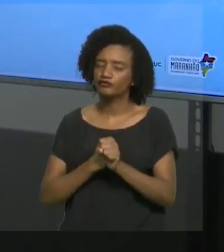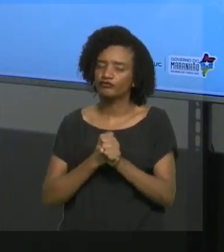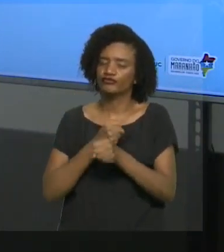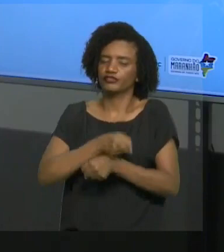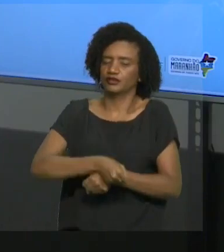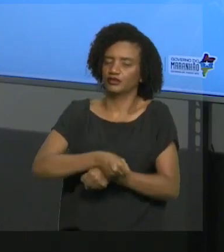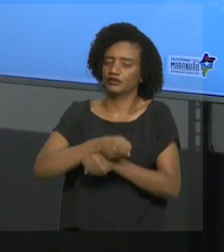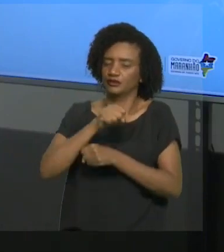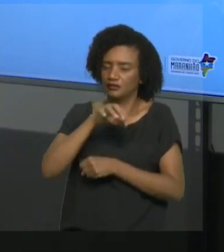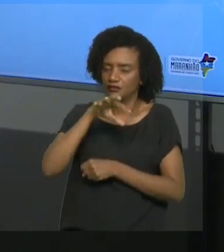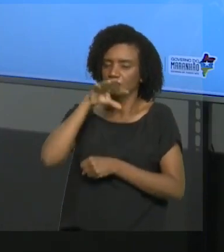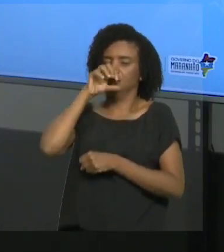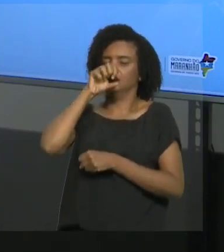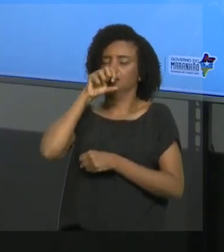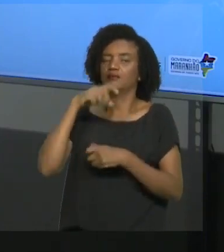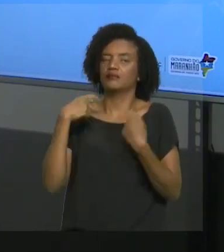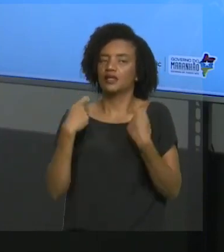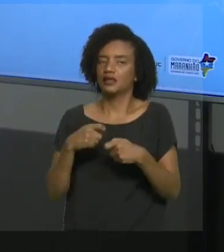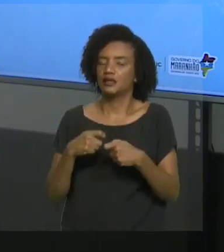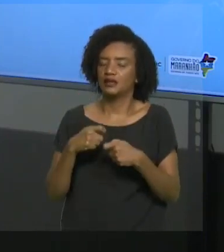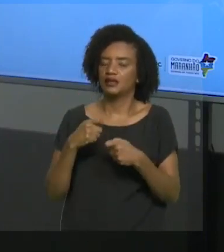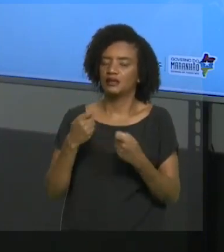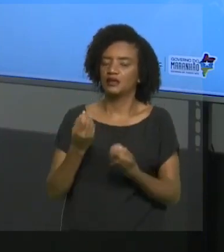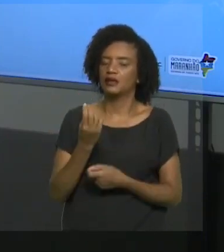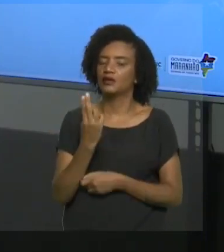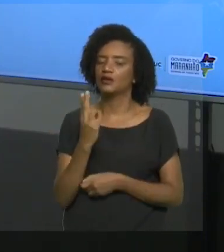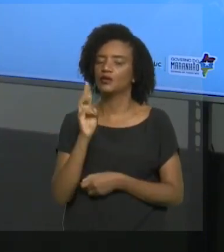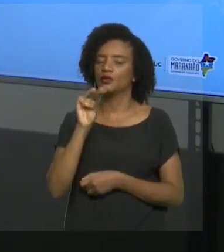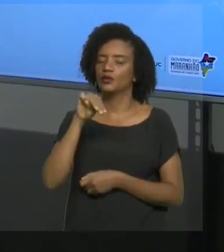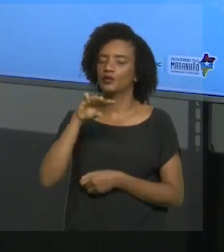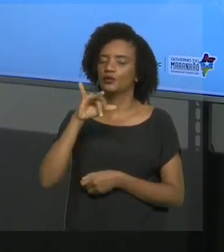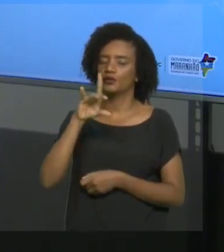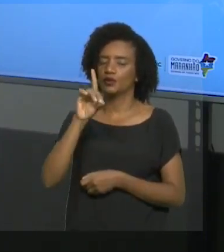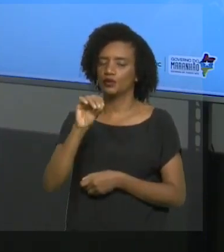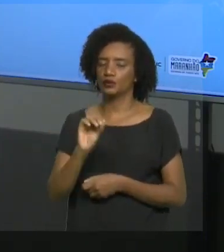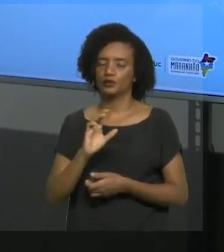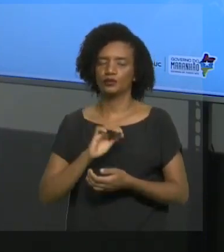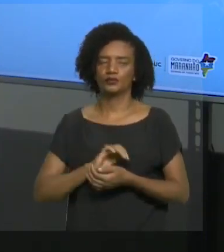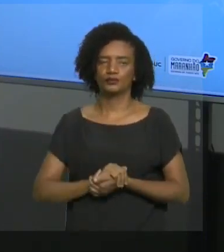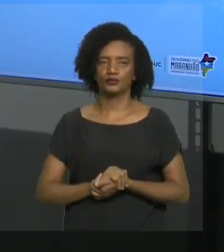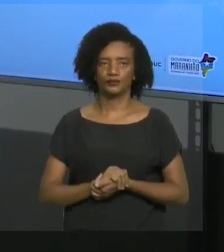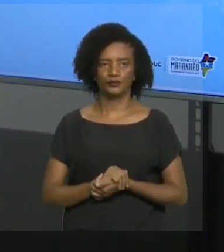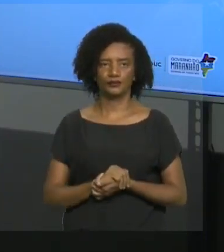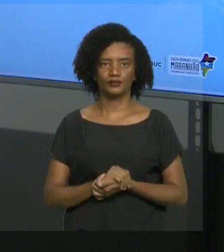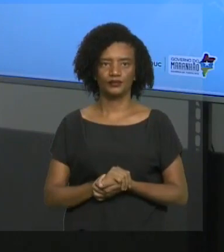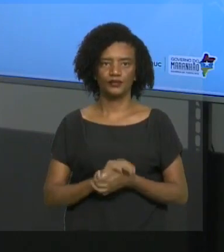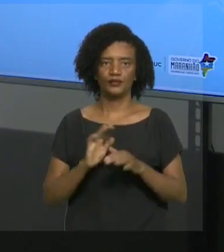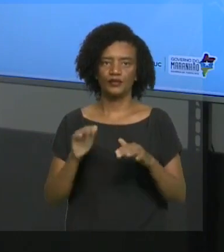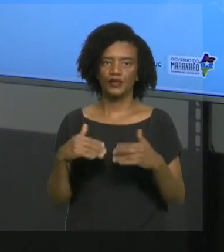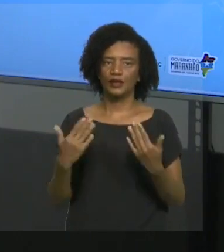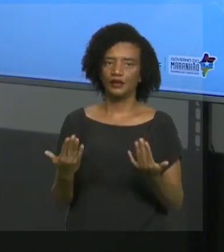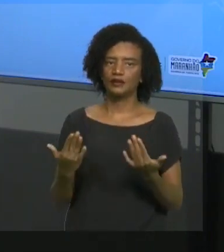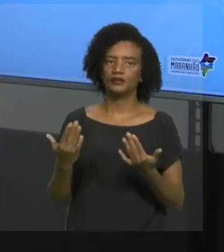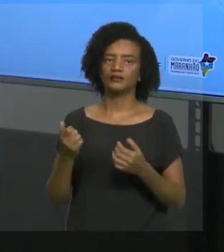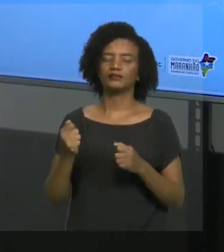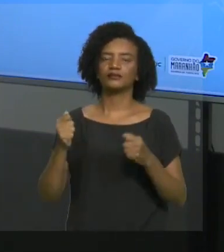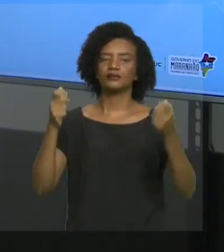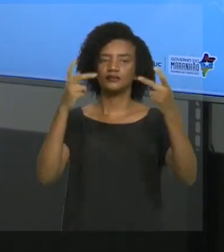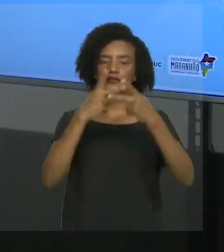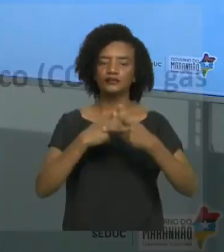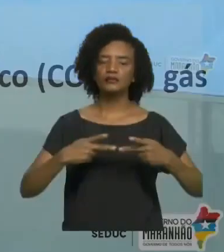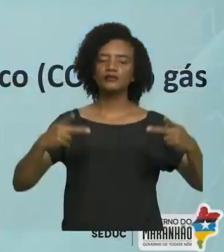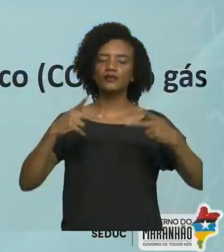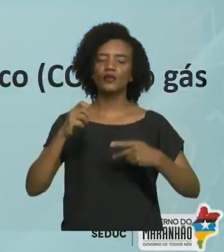gasosas, esses gases nós vamos encontrar na atmosfera. E qual é a composição da atmosfera? 78%